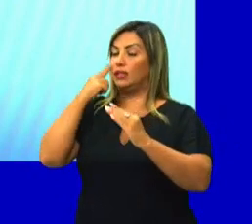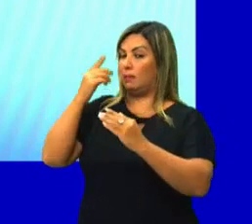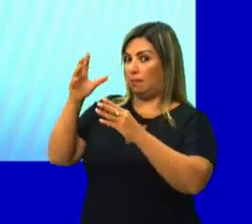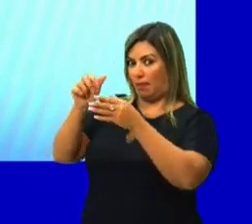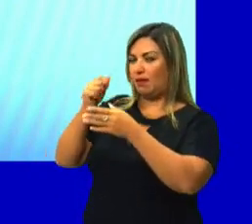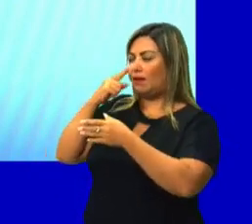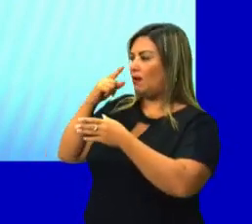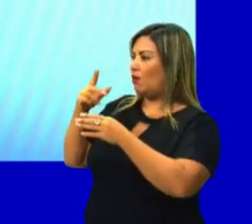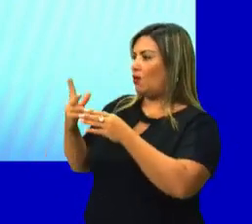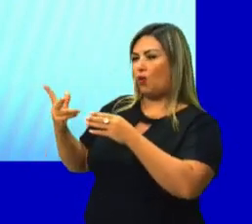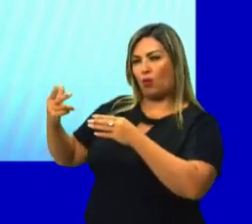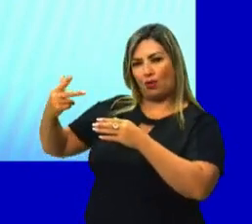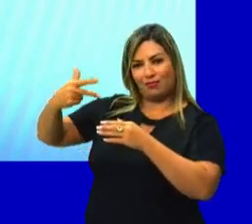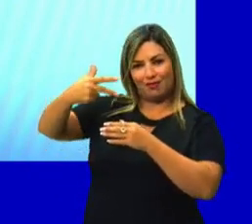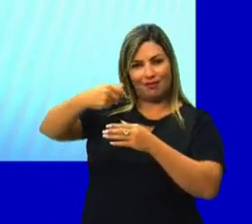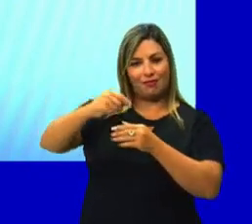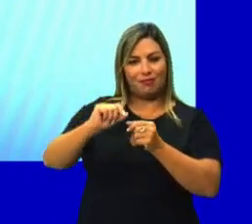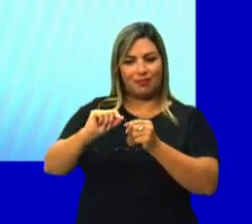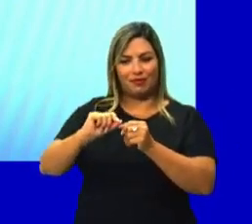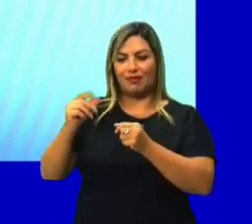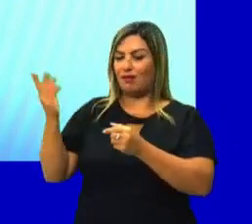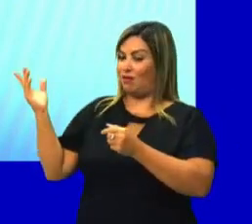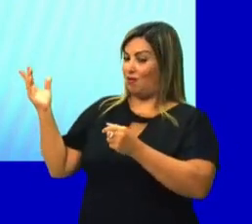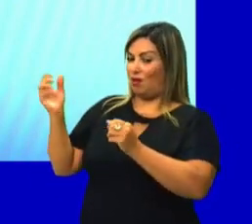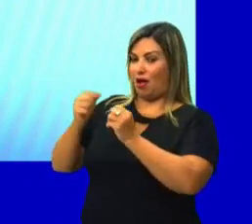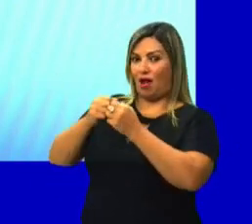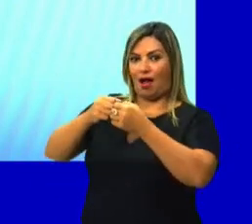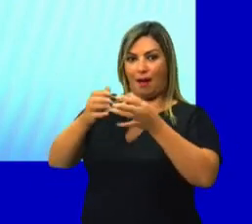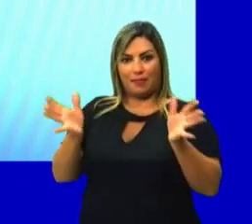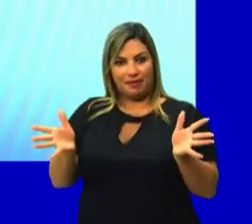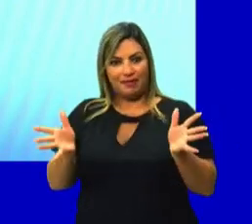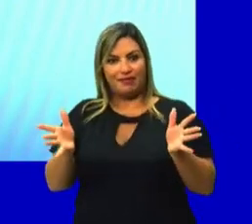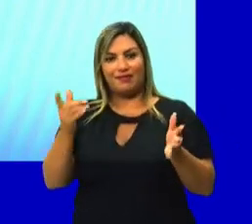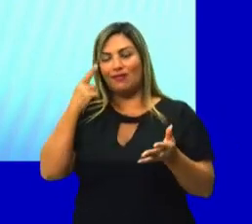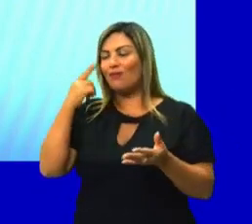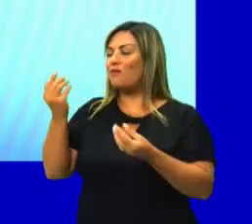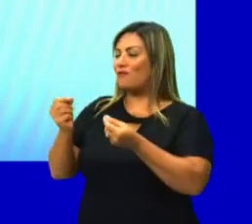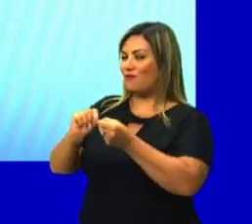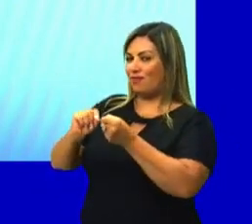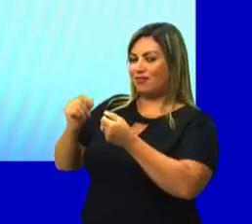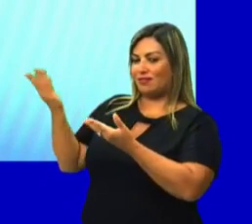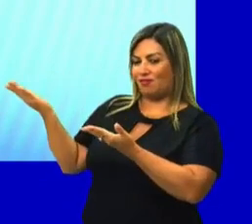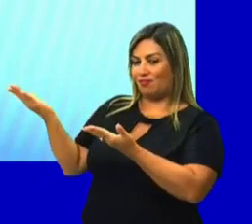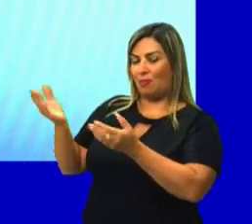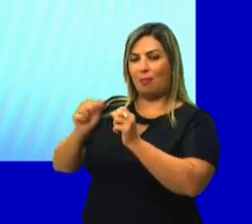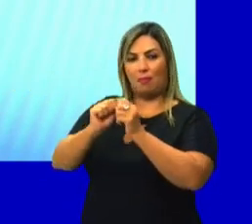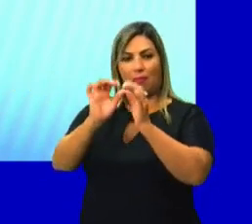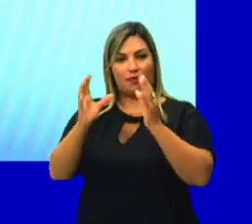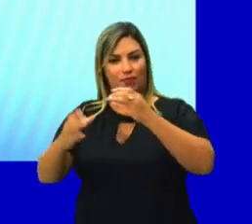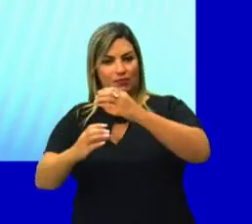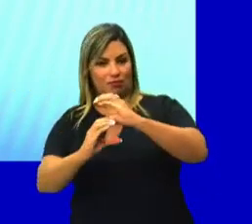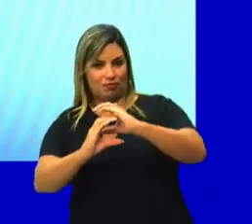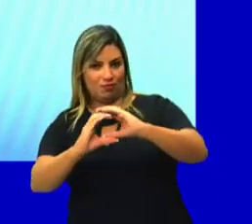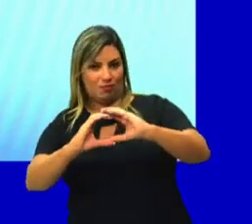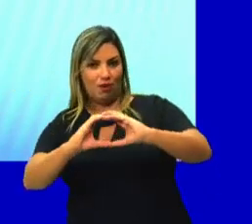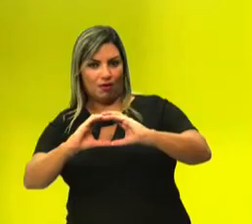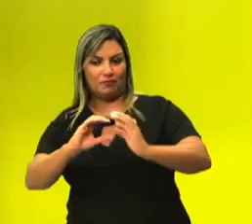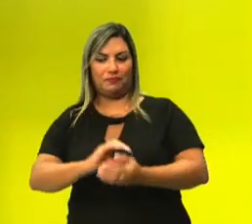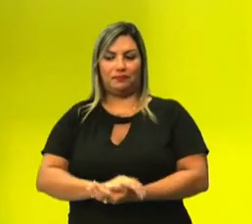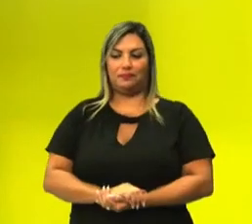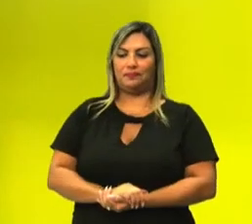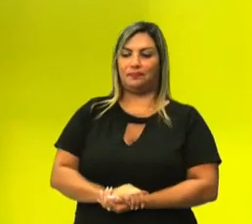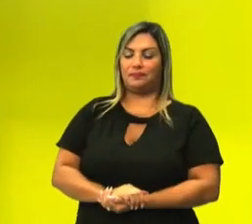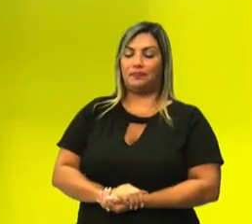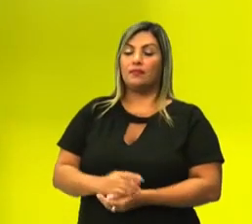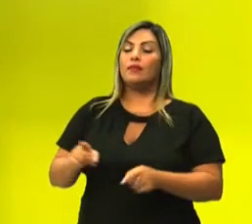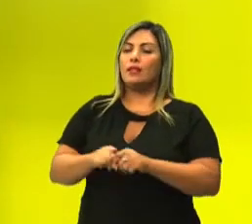esse... cortar um pedacinho dele e abrir esse cone, a gente vai conseguir formar essa planificação aqui. E